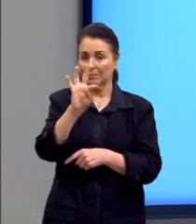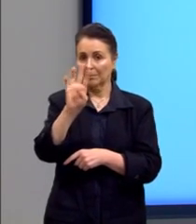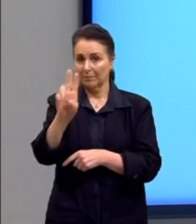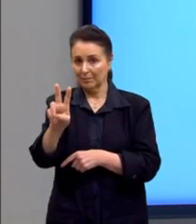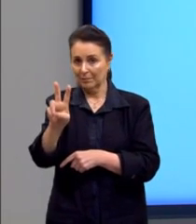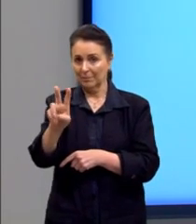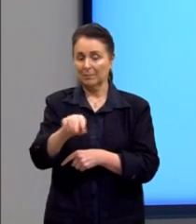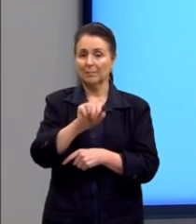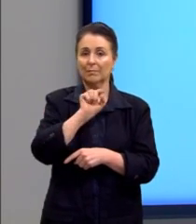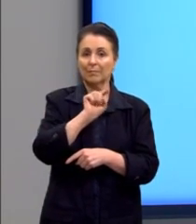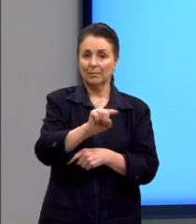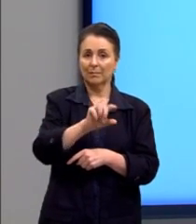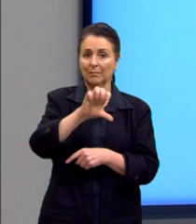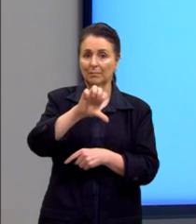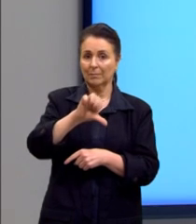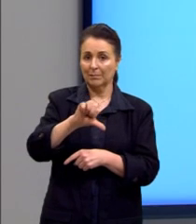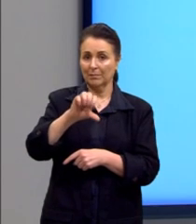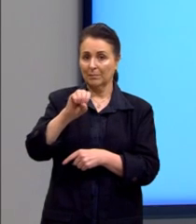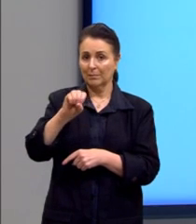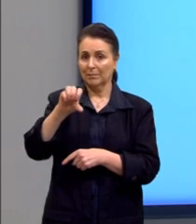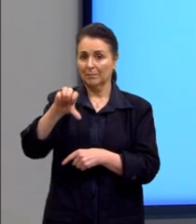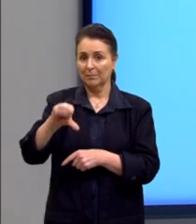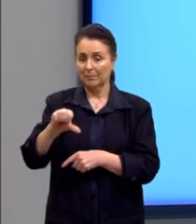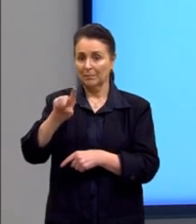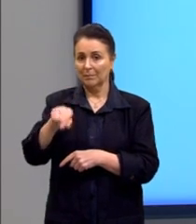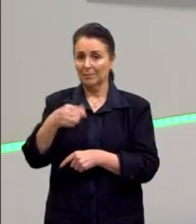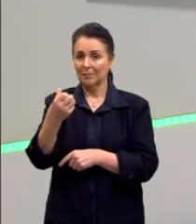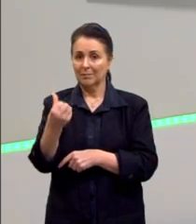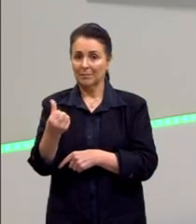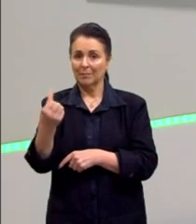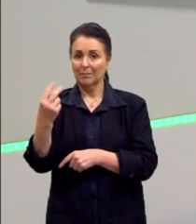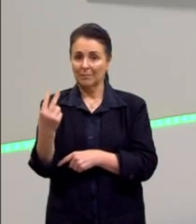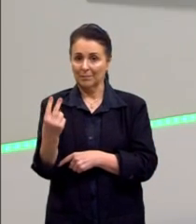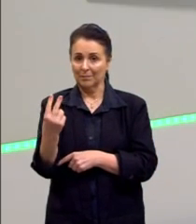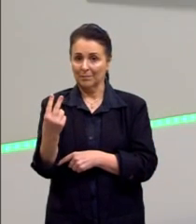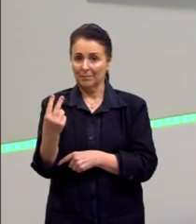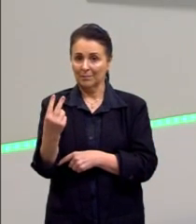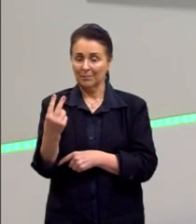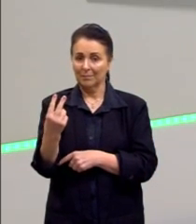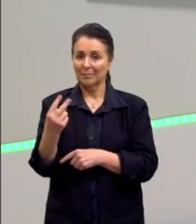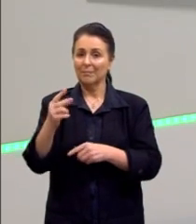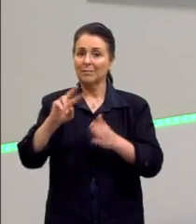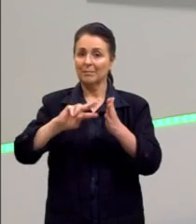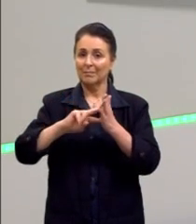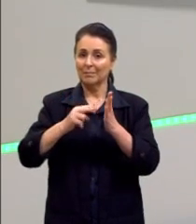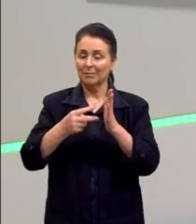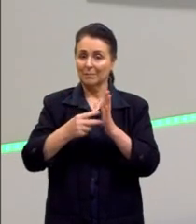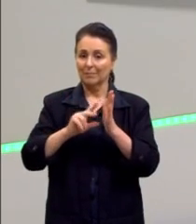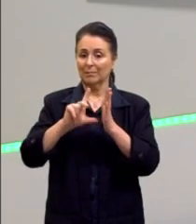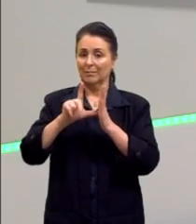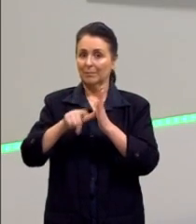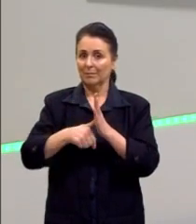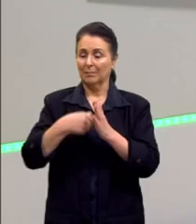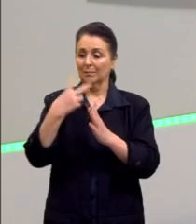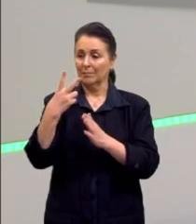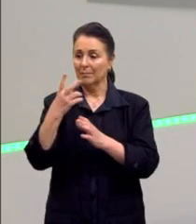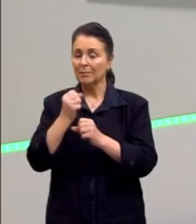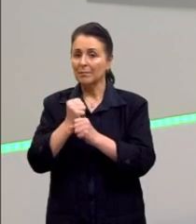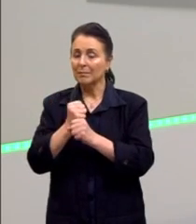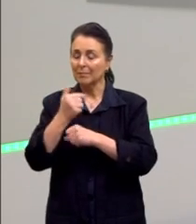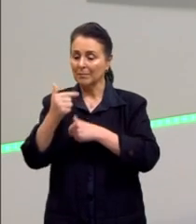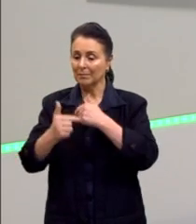.909,62. Então, significa que após os dois anos de